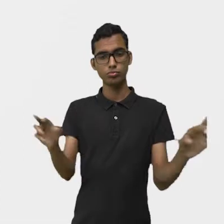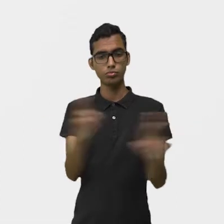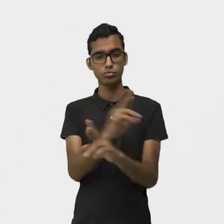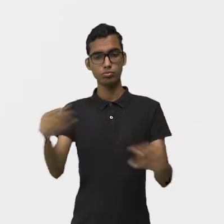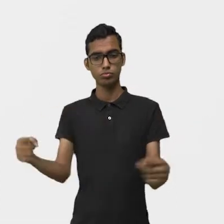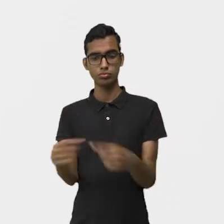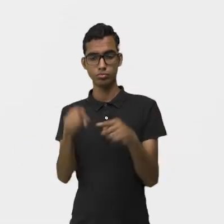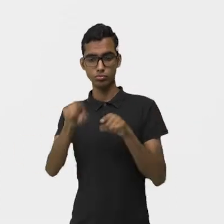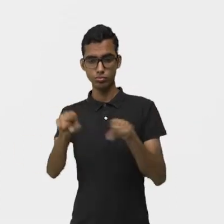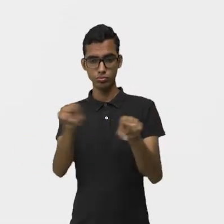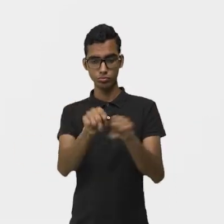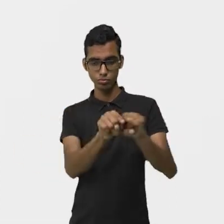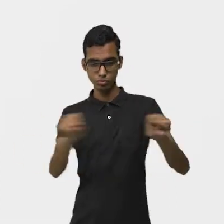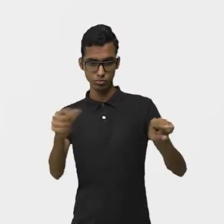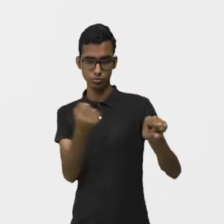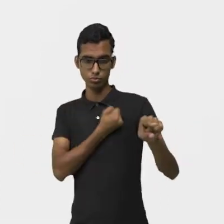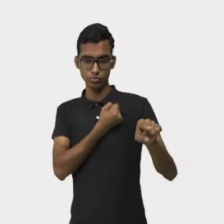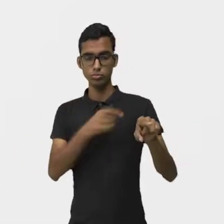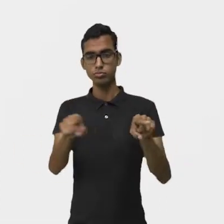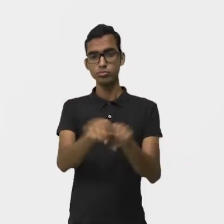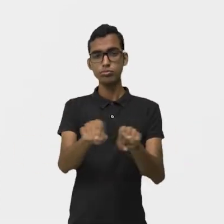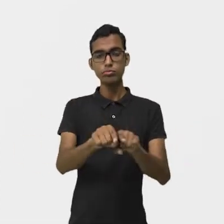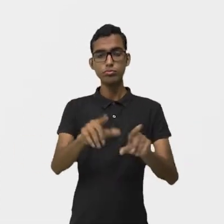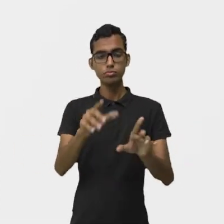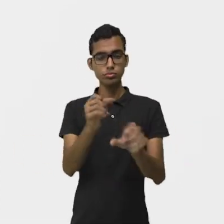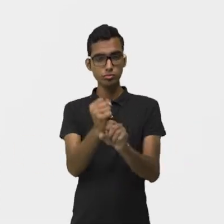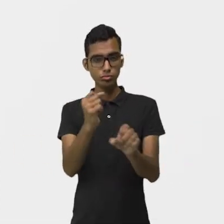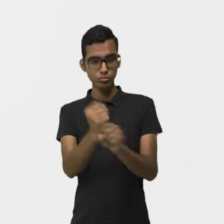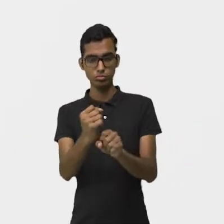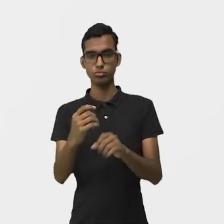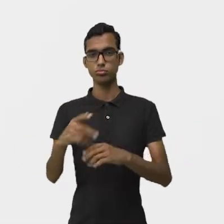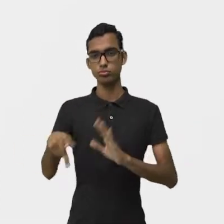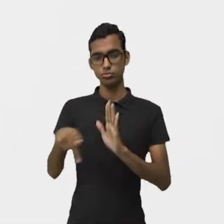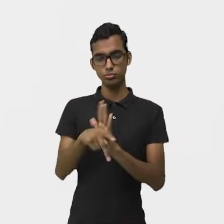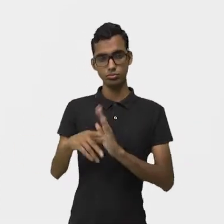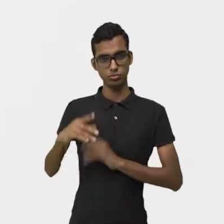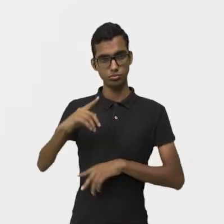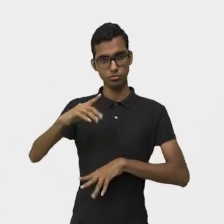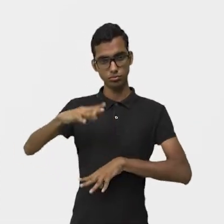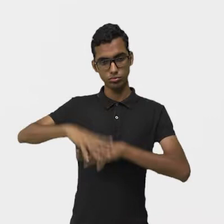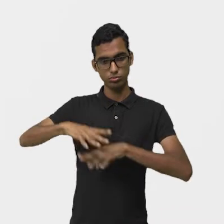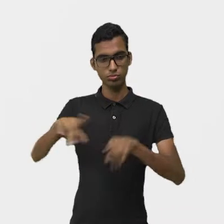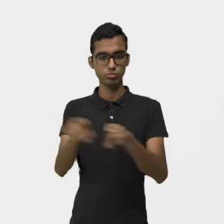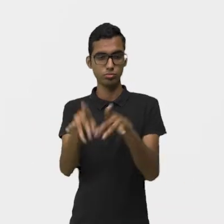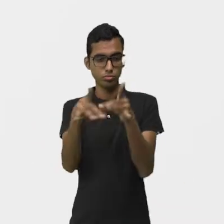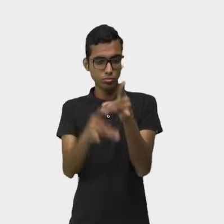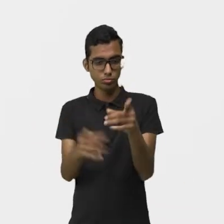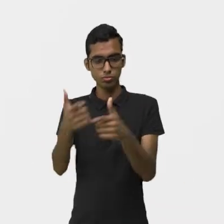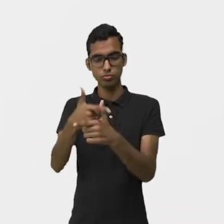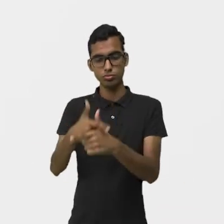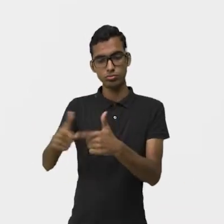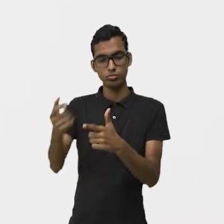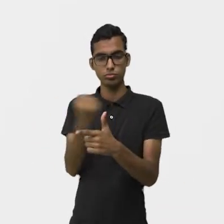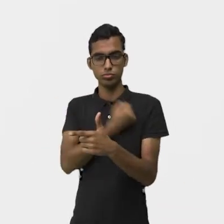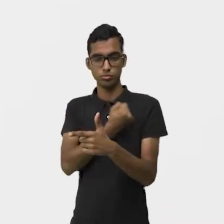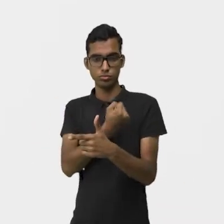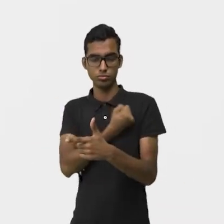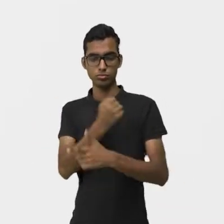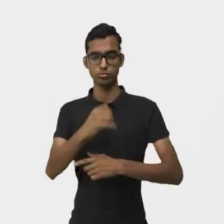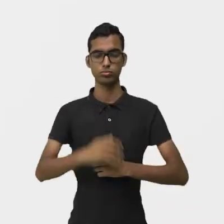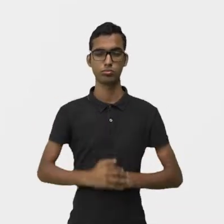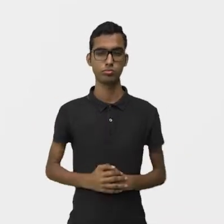associação com pontos da reta numérica e operações. Detalhamento, divisão de números